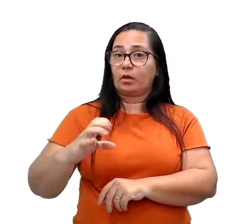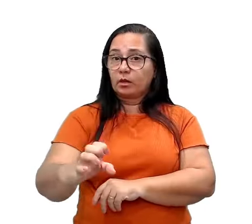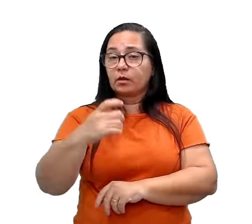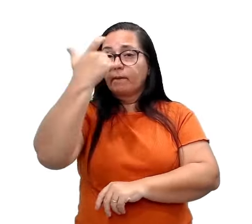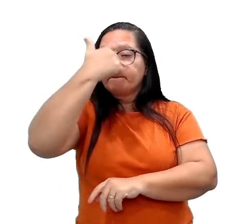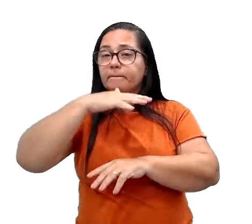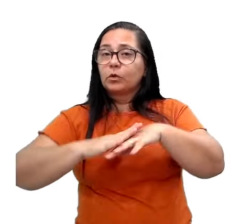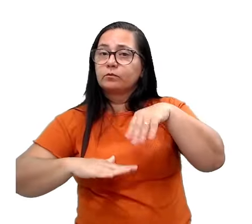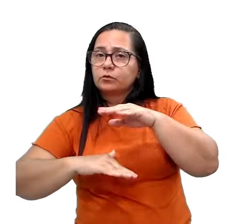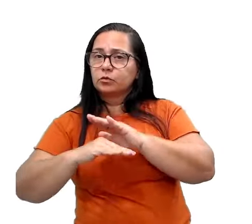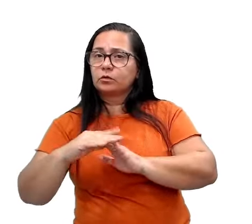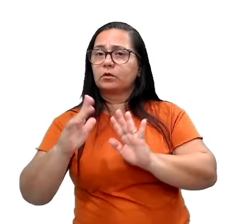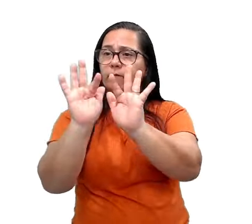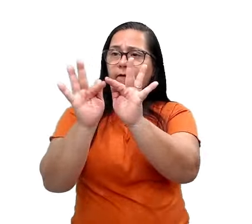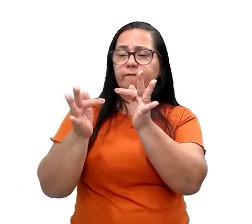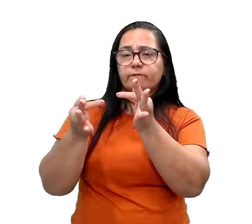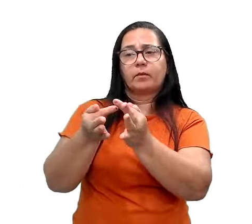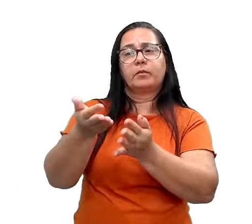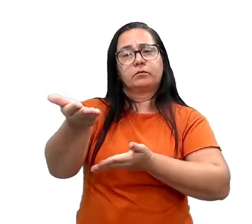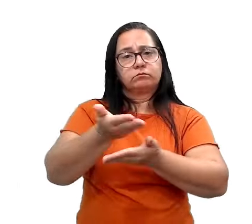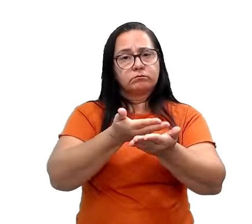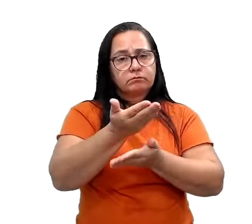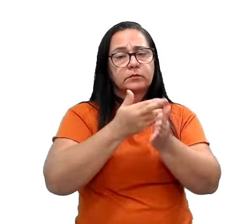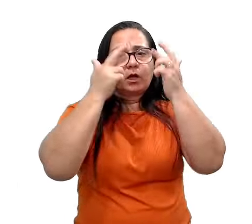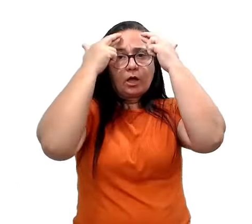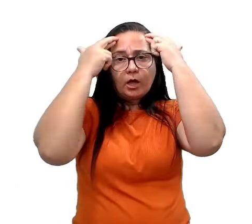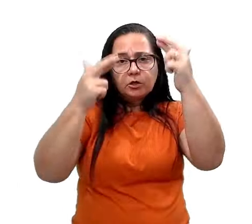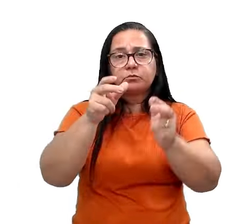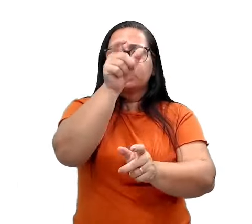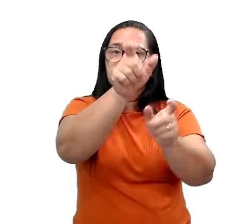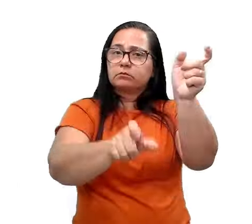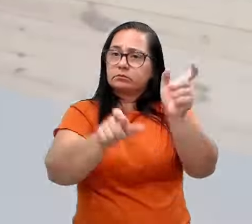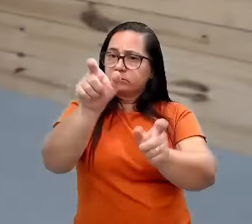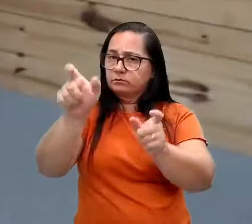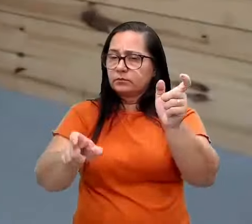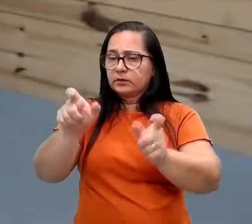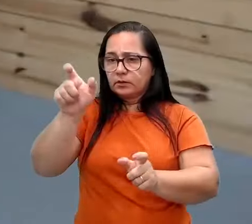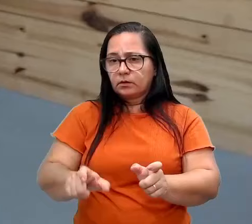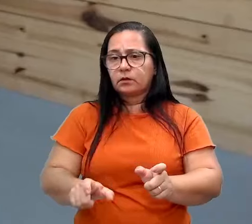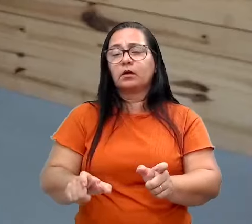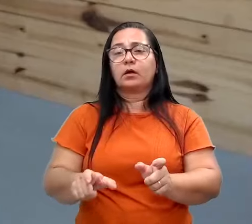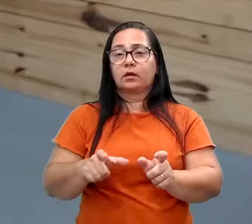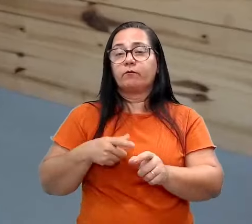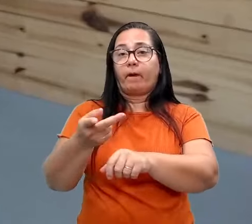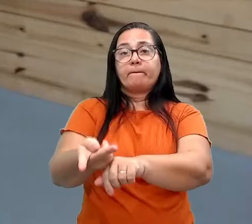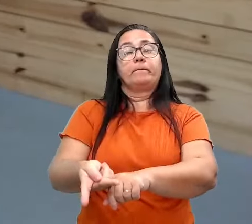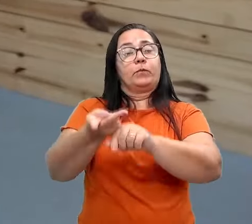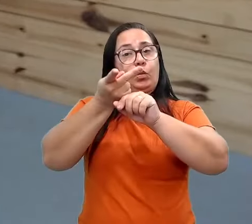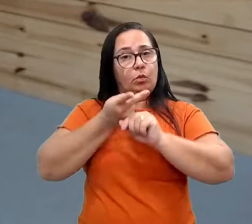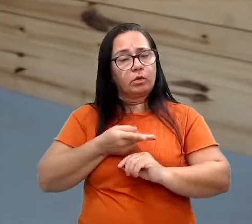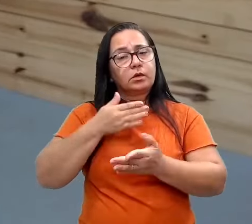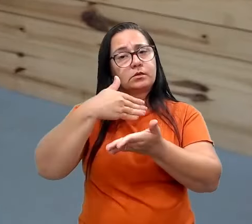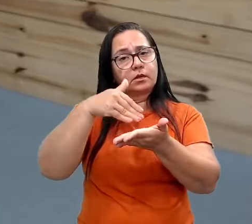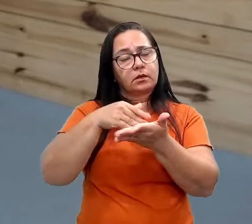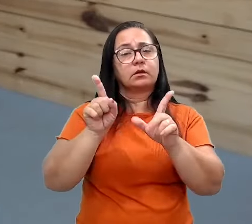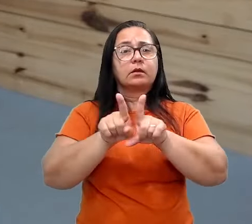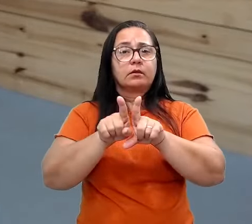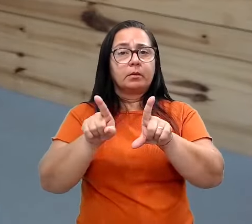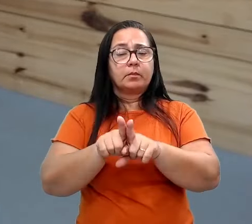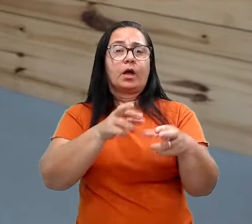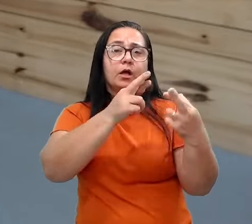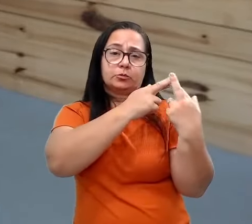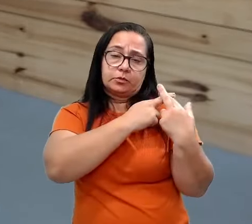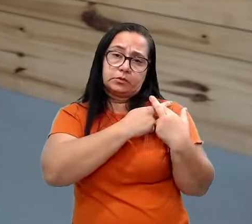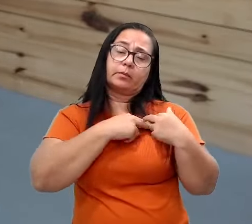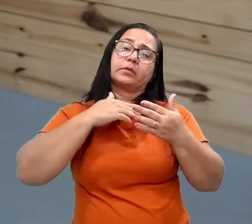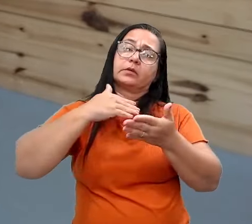profissional, estou lidando com a família, os respeitos individuais que são de cada um que vai nos procurar a secretaria e essa responsabilidade que a